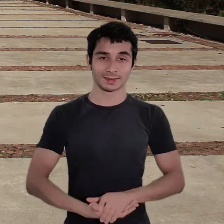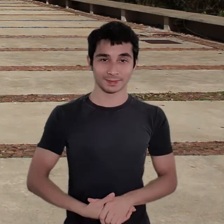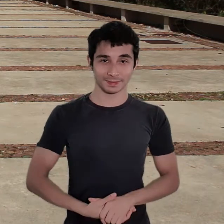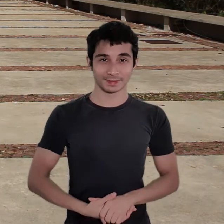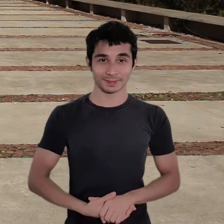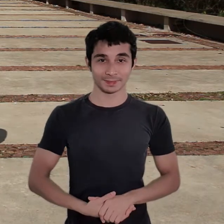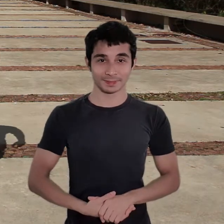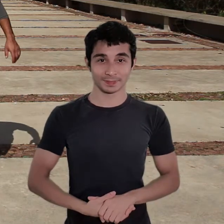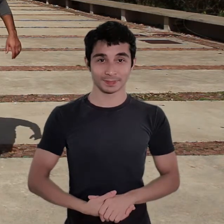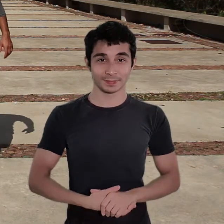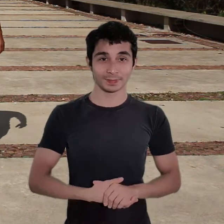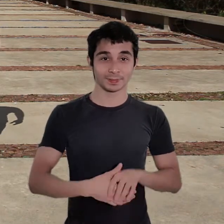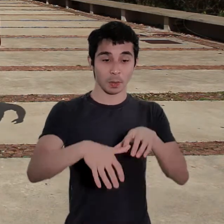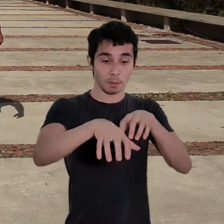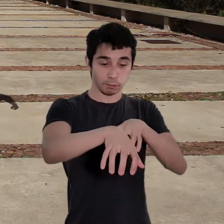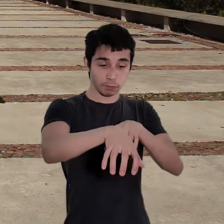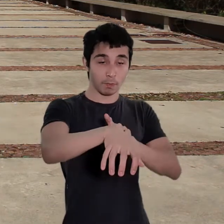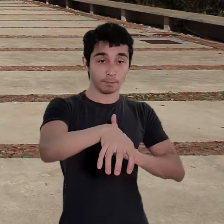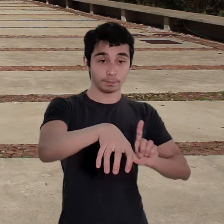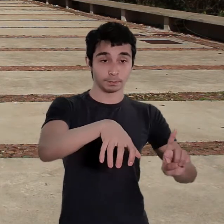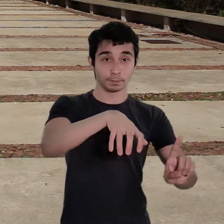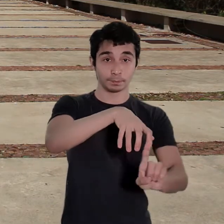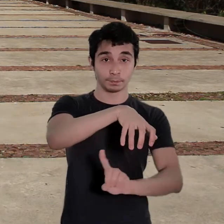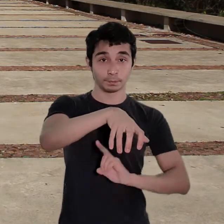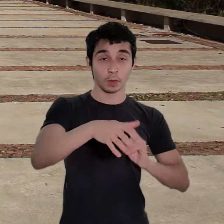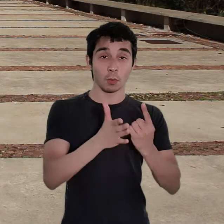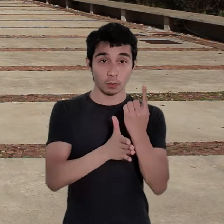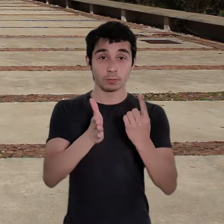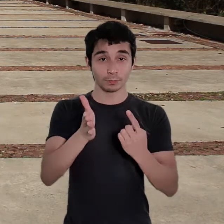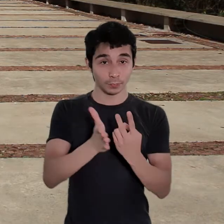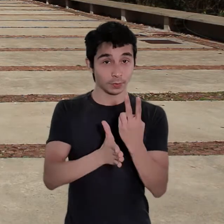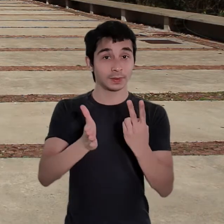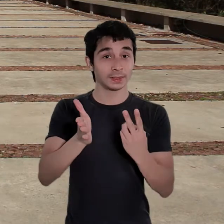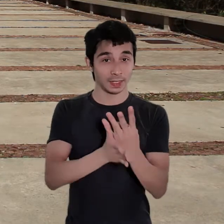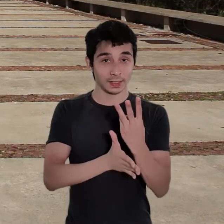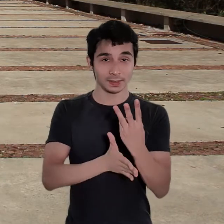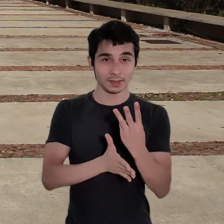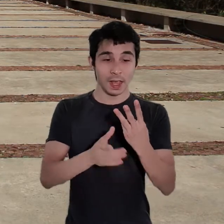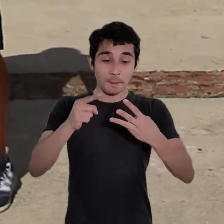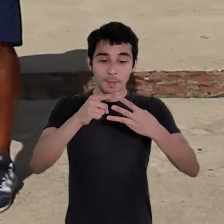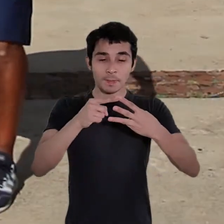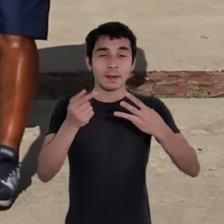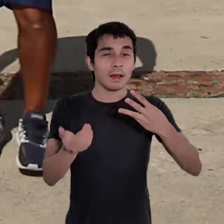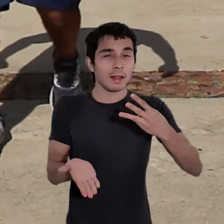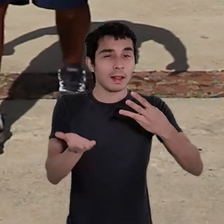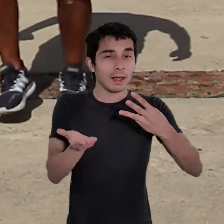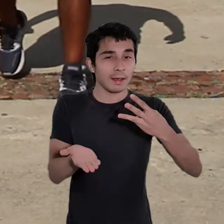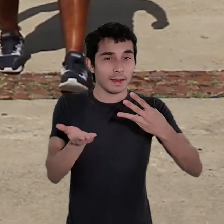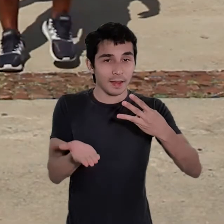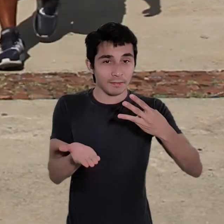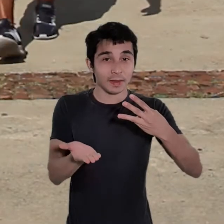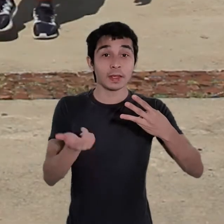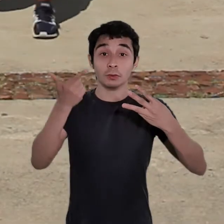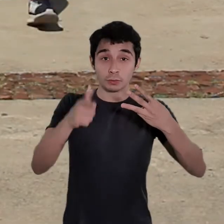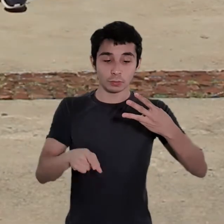Pessoal, a gente vai fazer 3 voltas na primeira intensidade, bem mais leve. Depois, mais 3